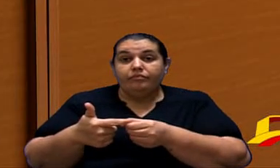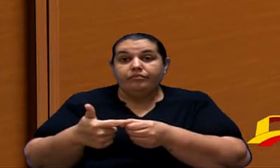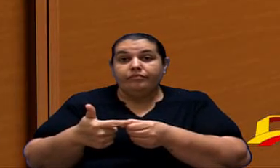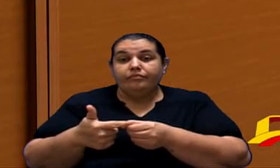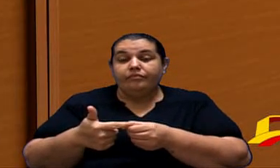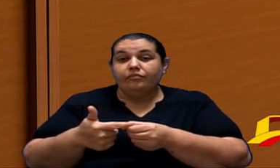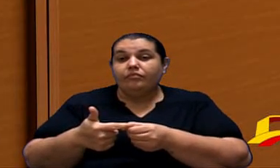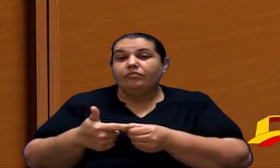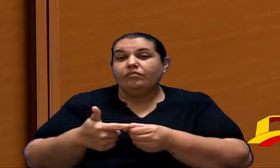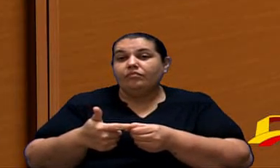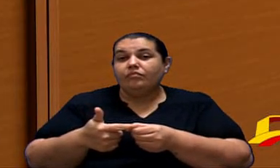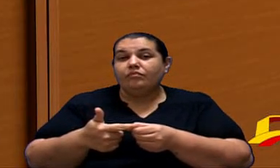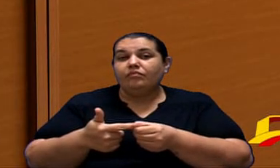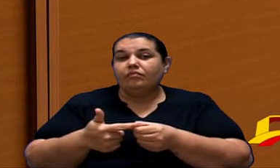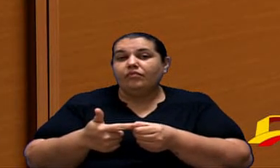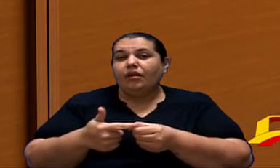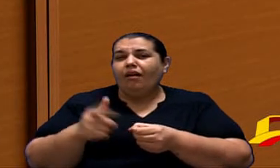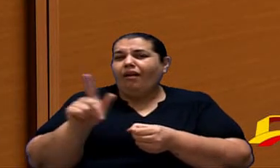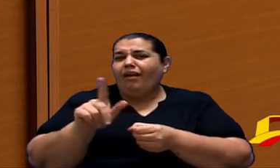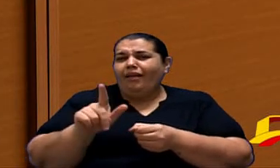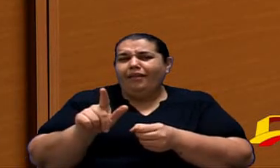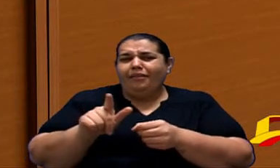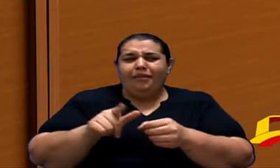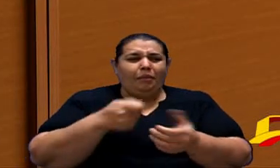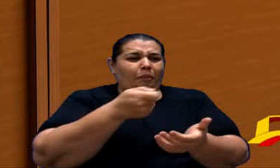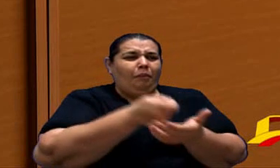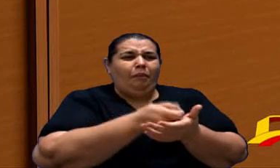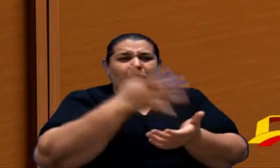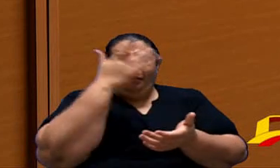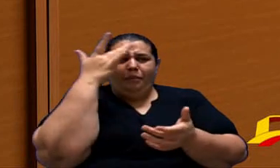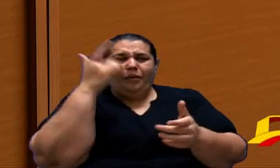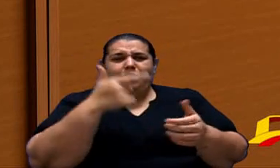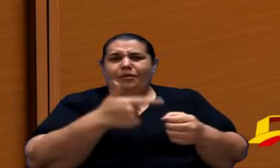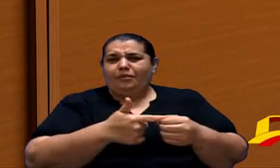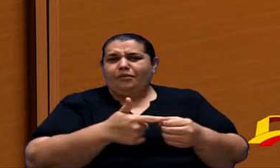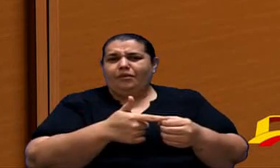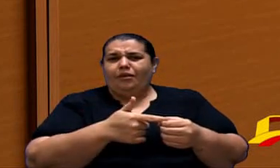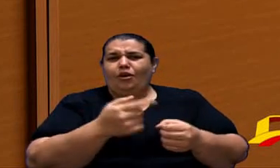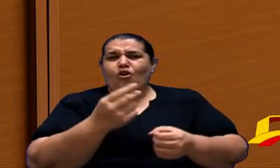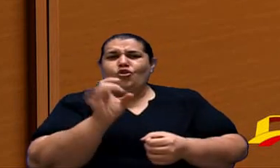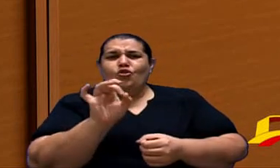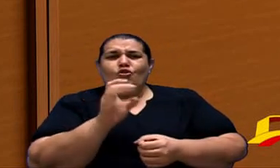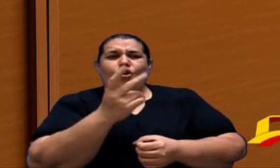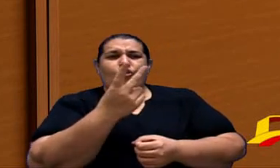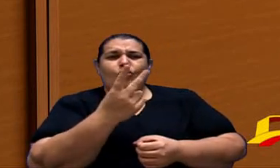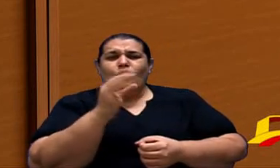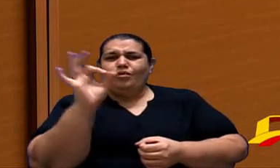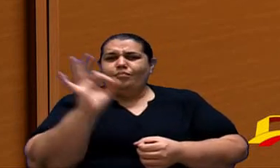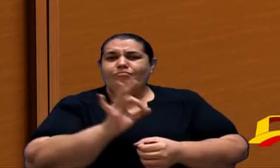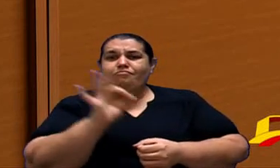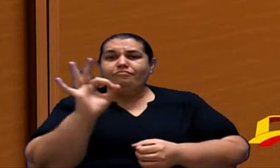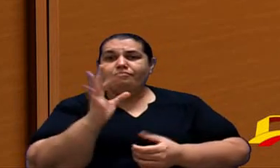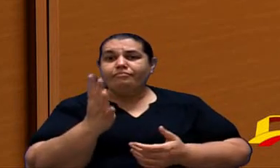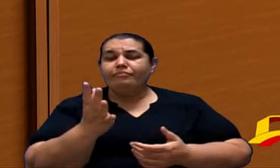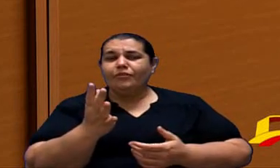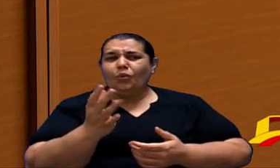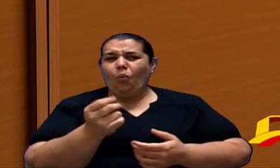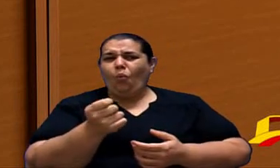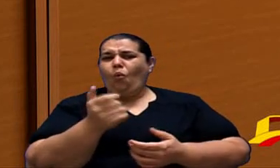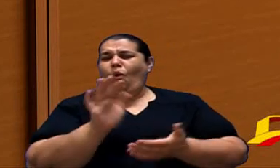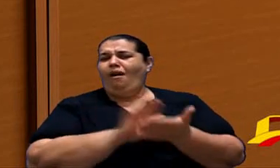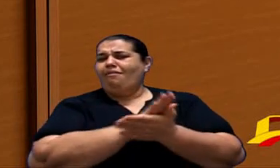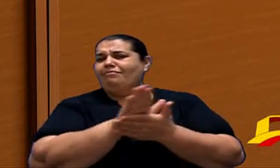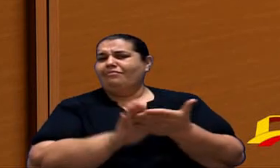em relação aos frentistas se eu não me engano é apenas 2% ou seja em quase nada